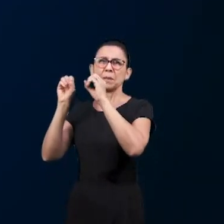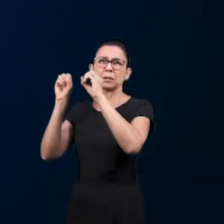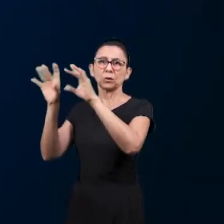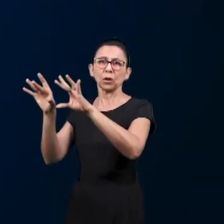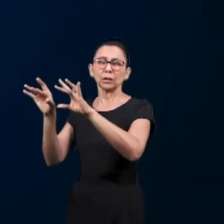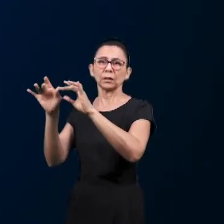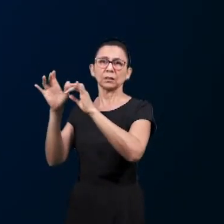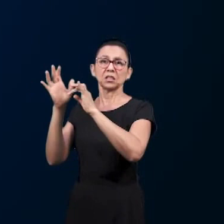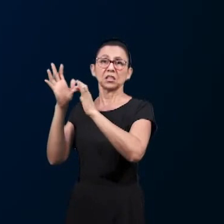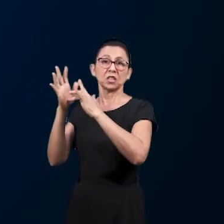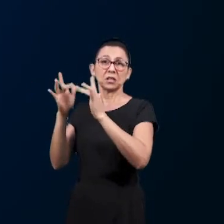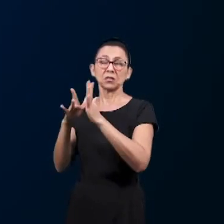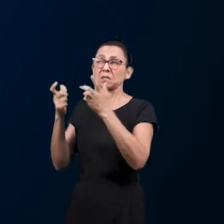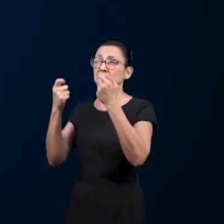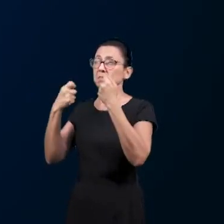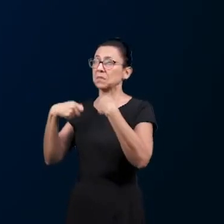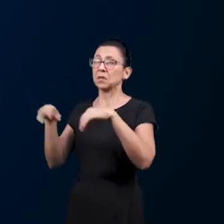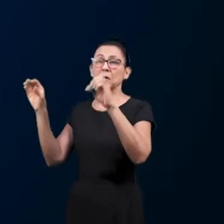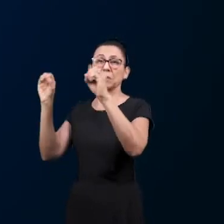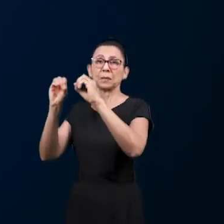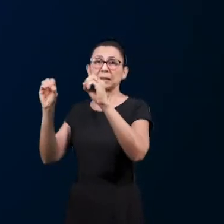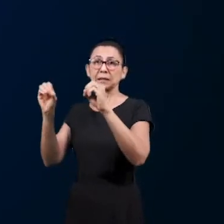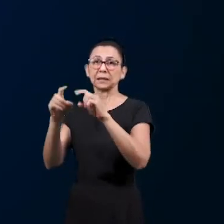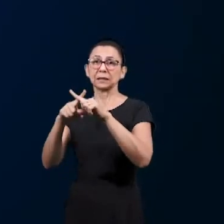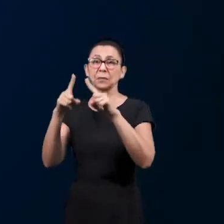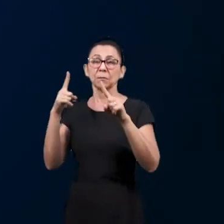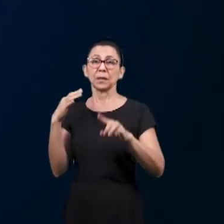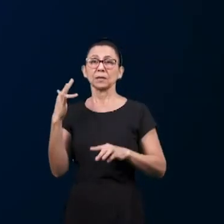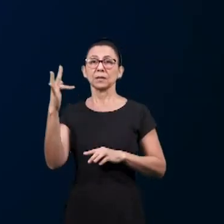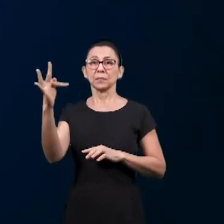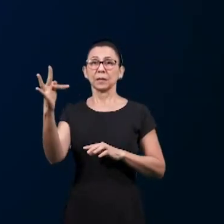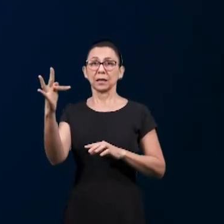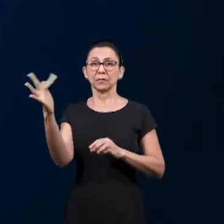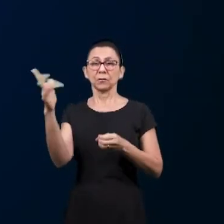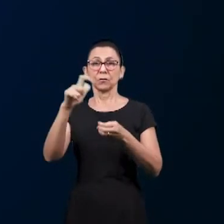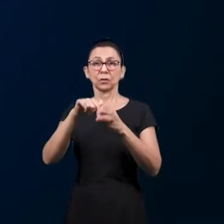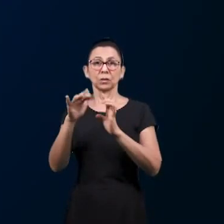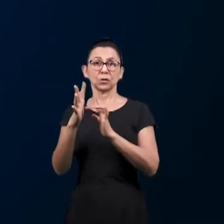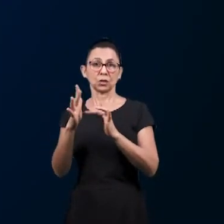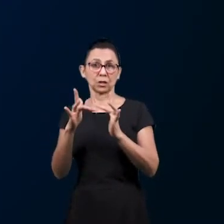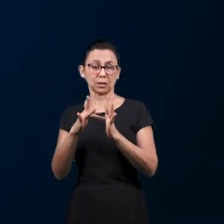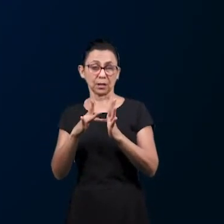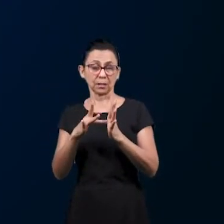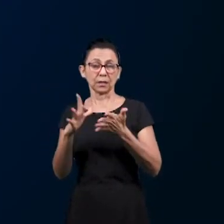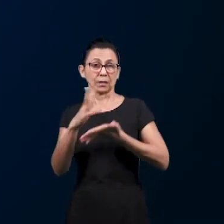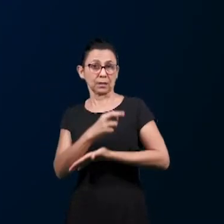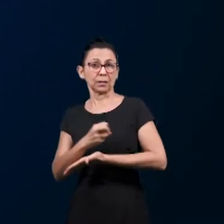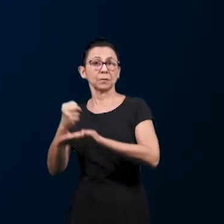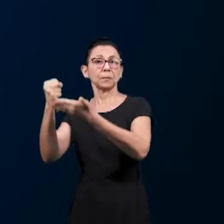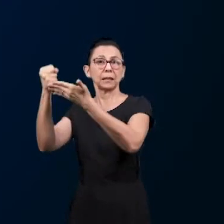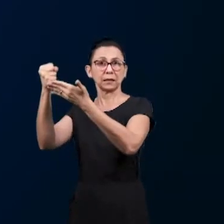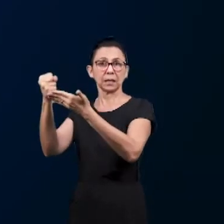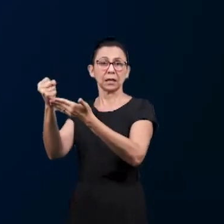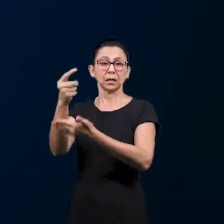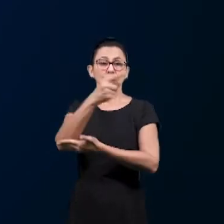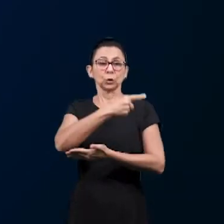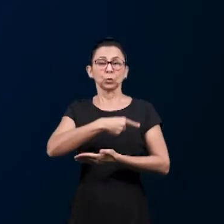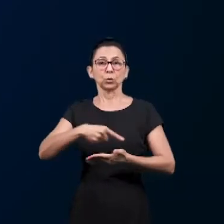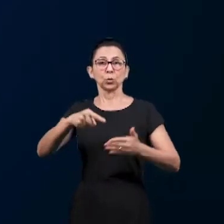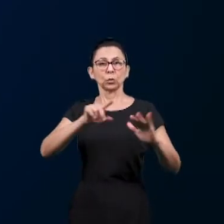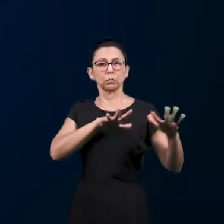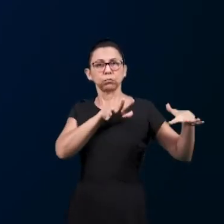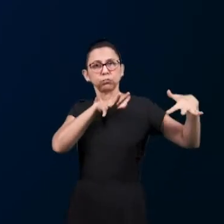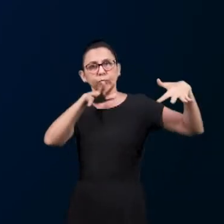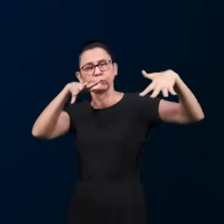prostrar diante dele. Porém, no dia em que a profecia acontecer, e se cumprir o arrebatamento do Senhor Jesus, todo o